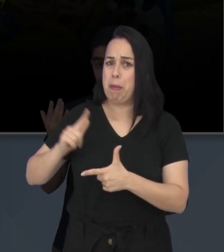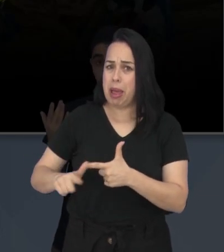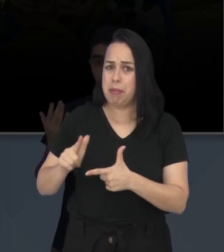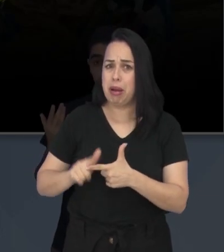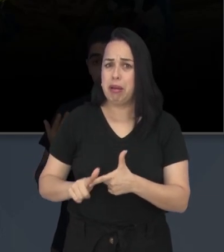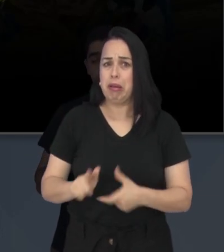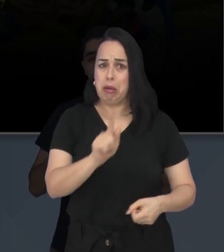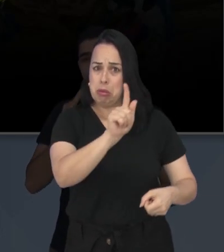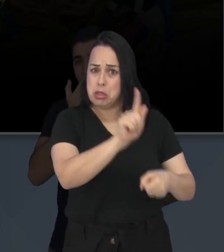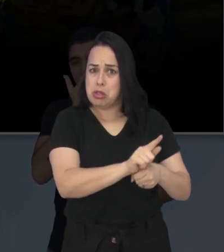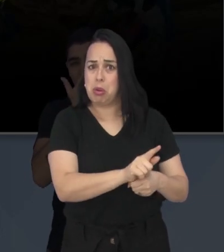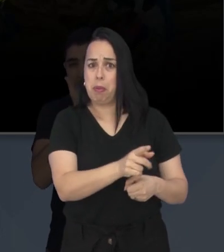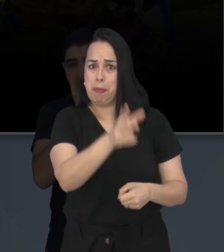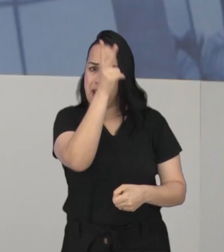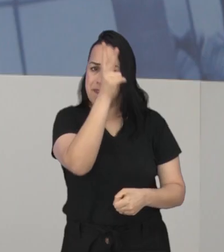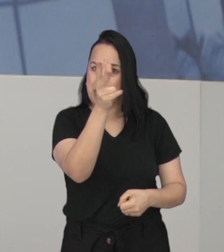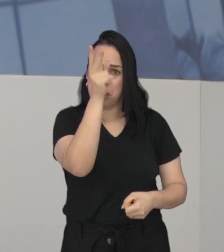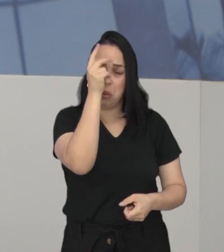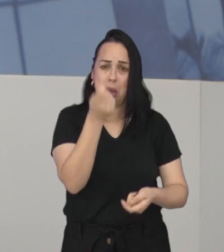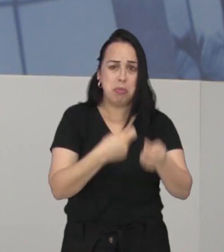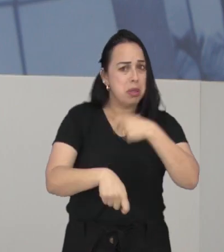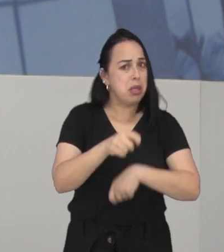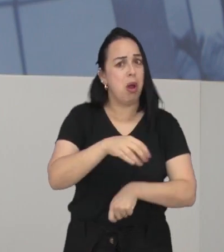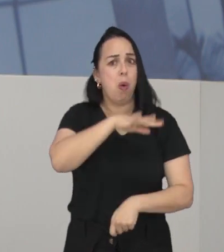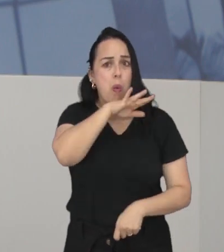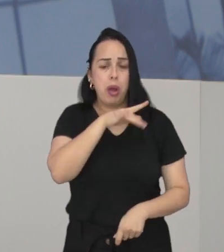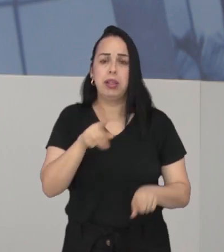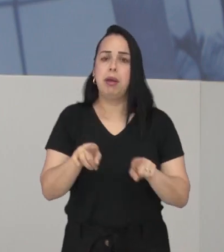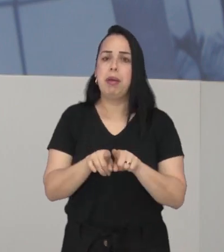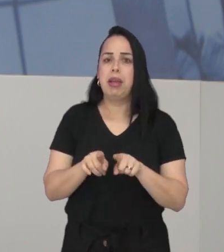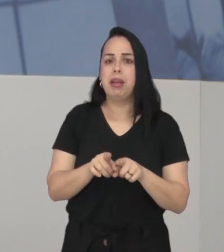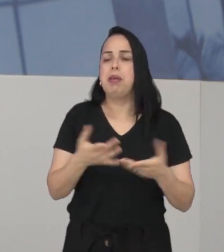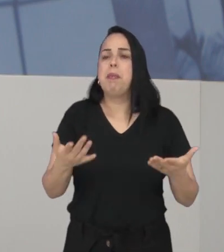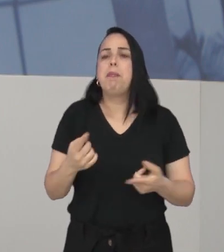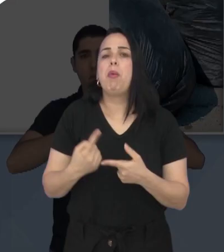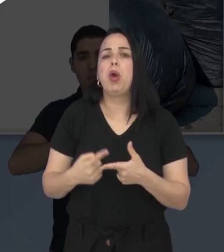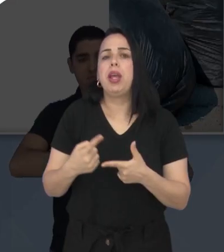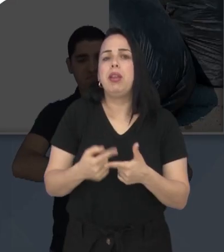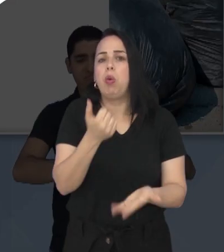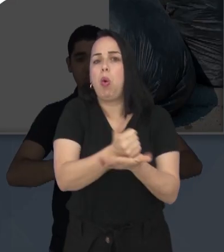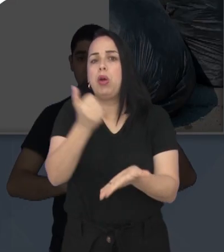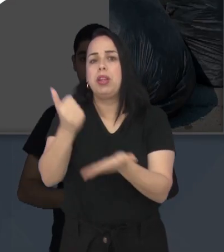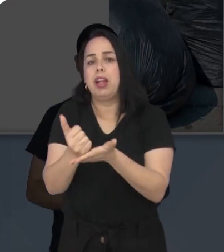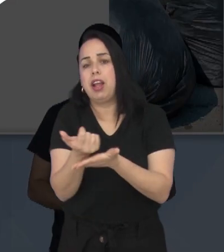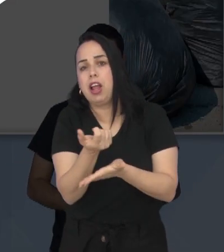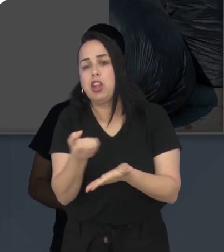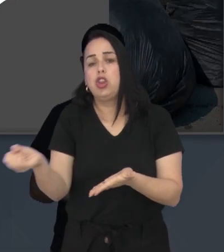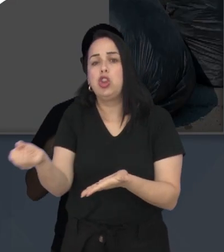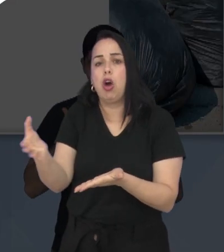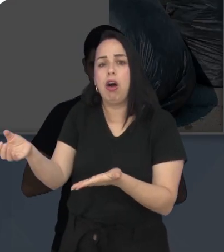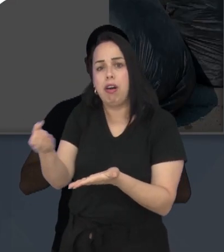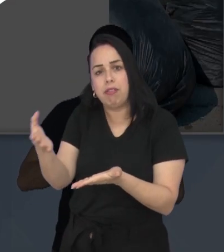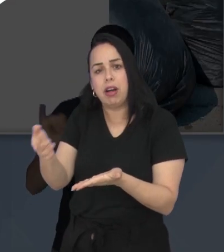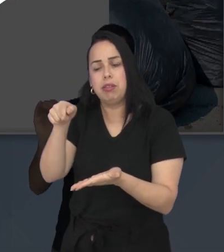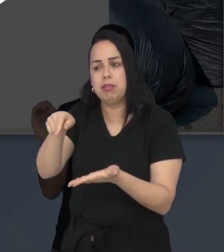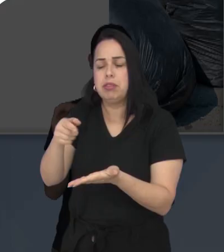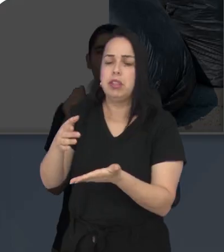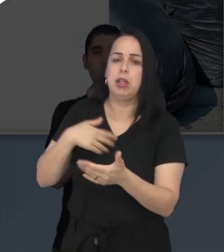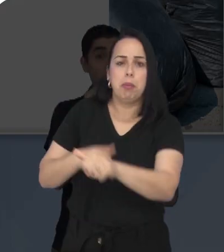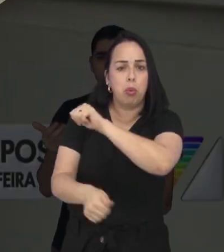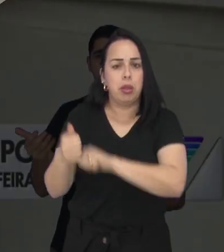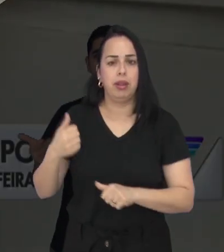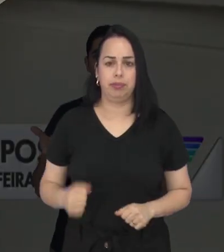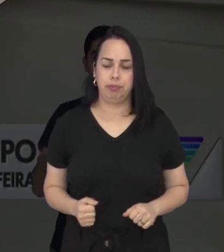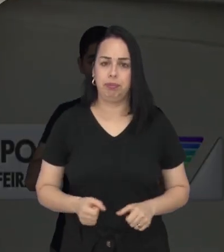reflexo da gestão do município. E houve alertas para que a prefeitura não realizasse a contratação da atual empresa que realiza o